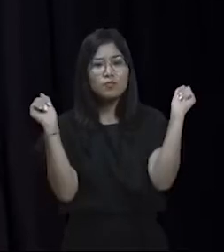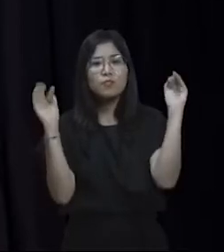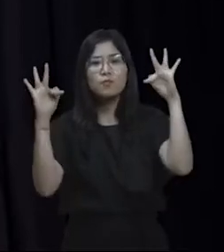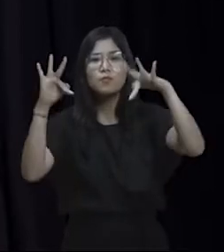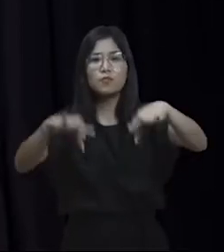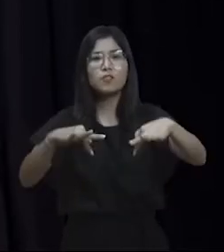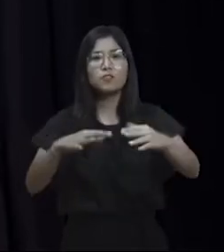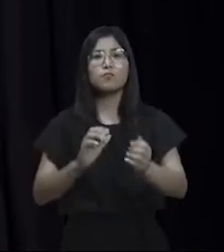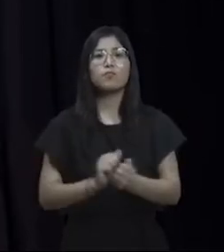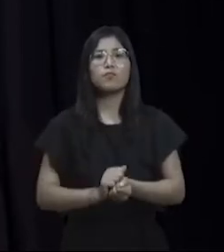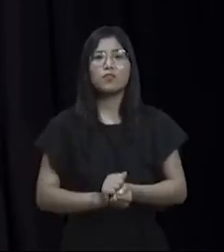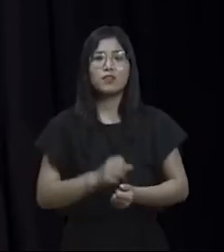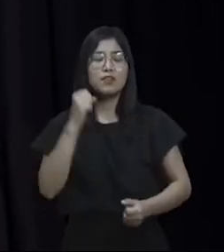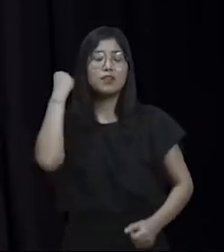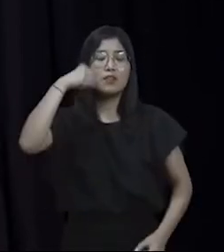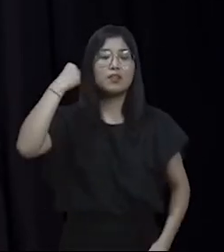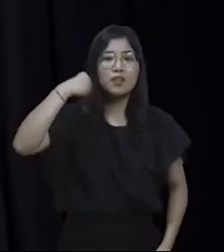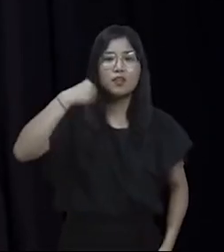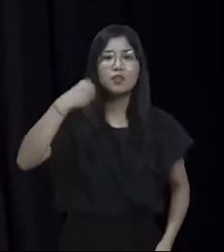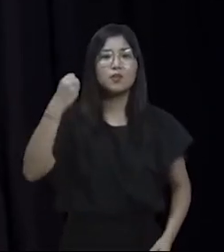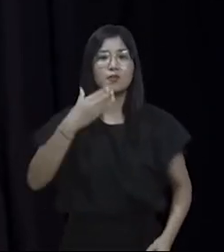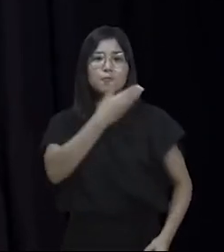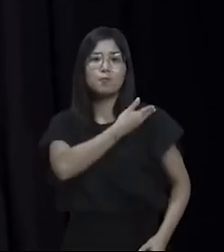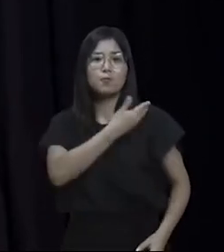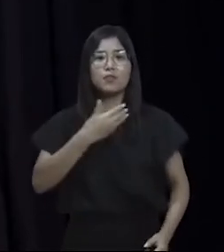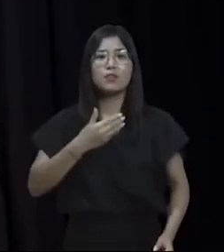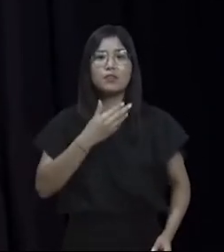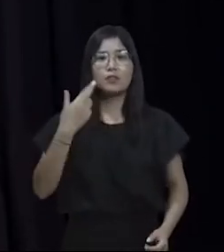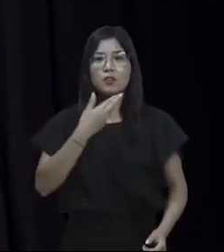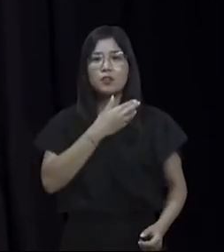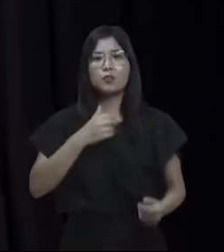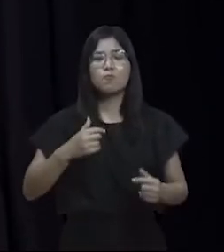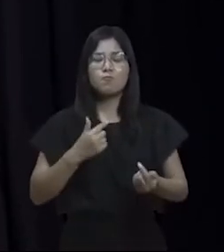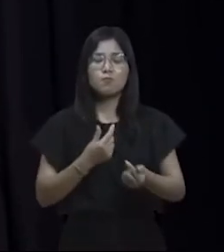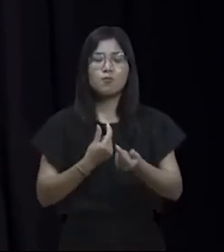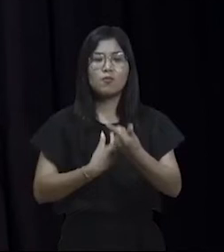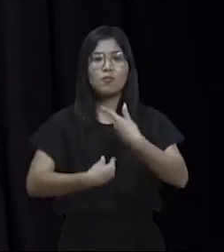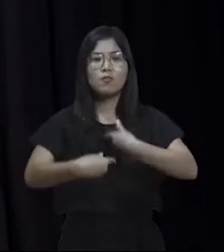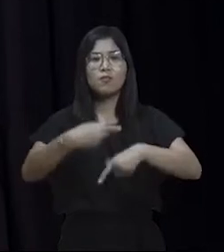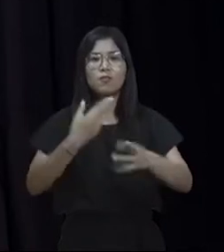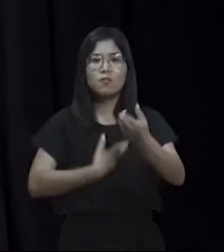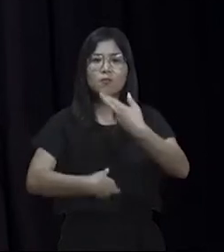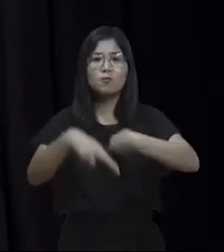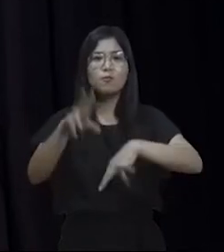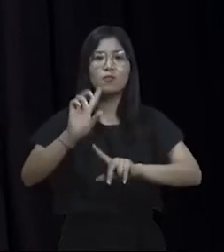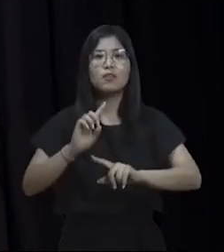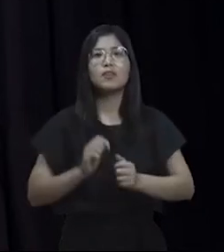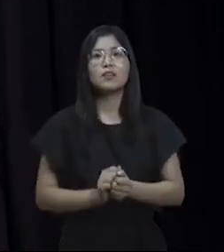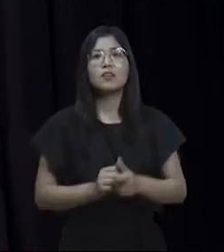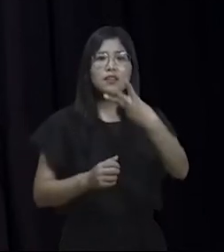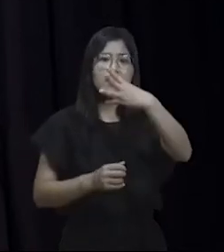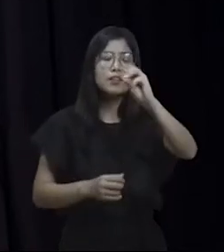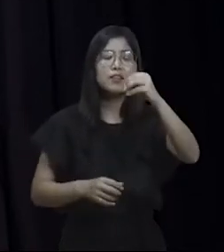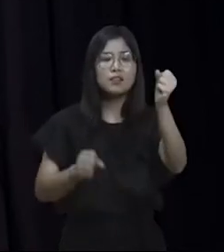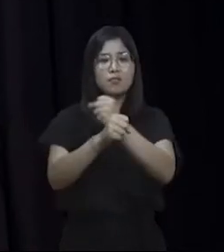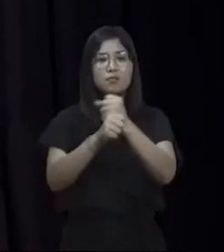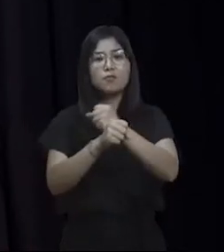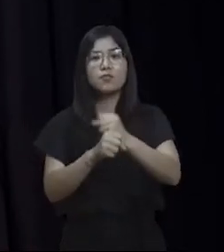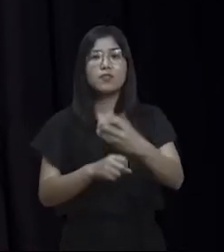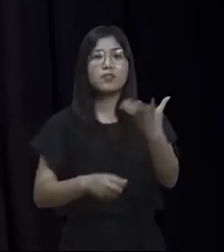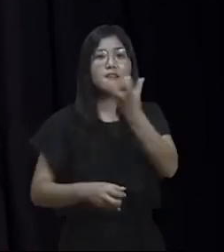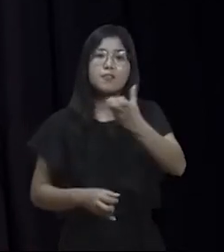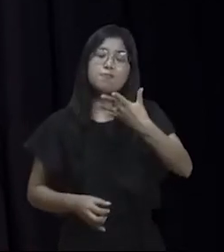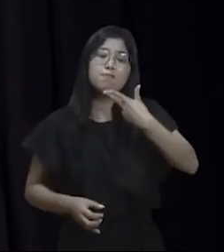vida como senadora da República e estou vendo o retrocesso de praticamente 30 anos. Quero aqui